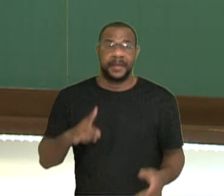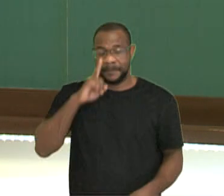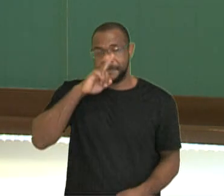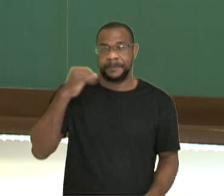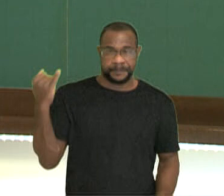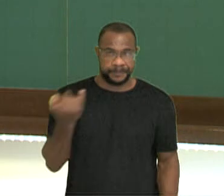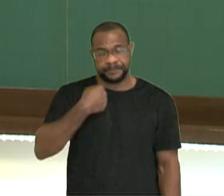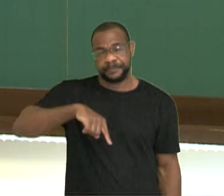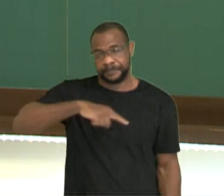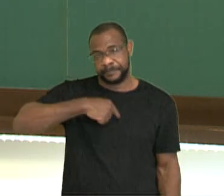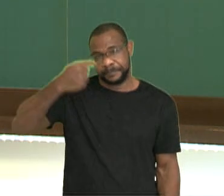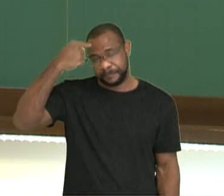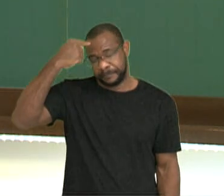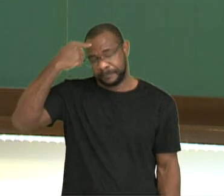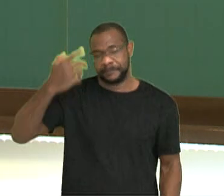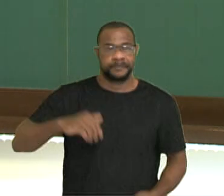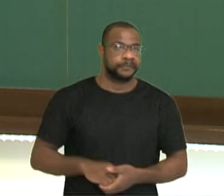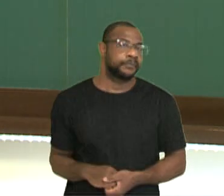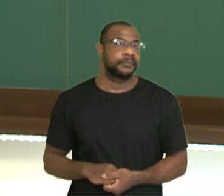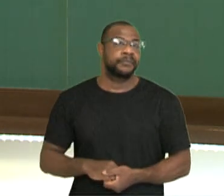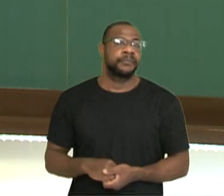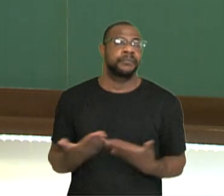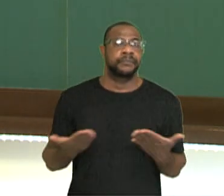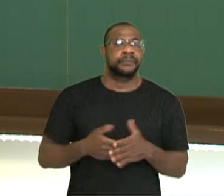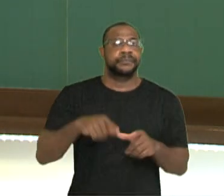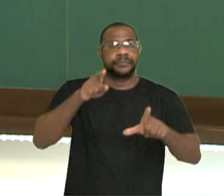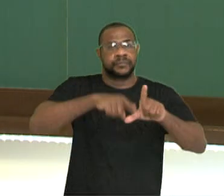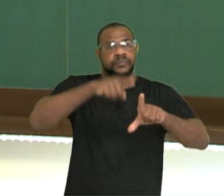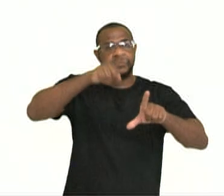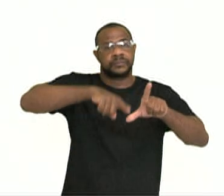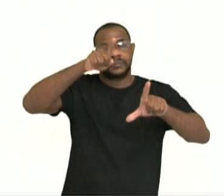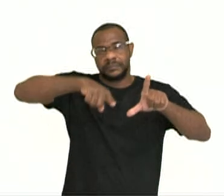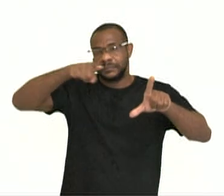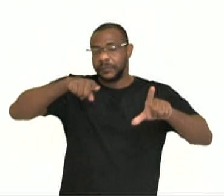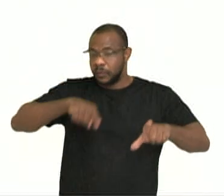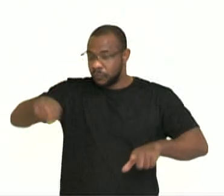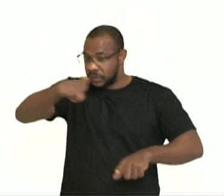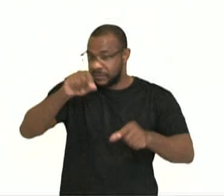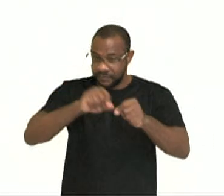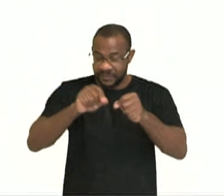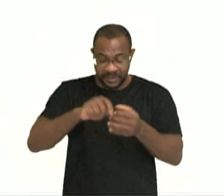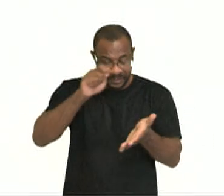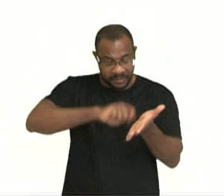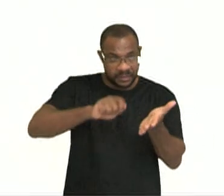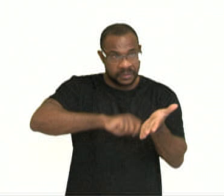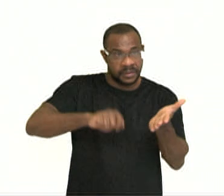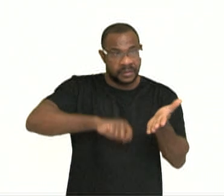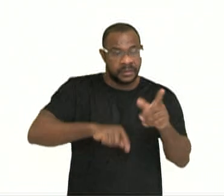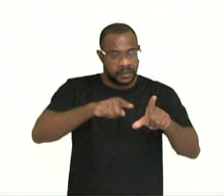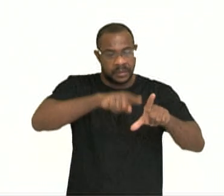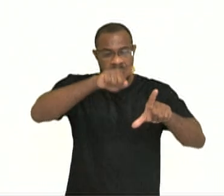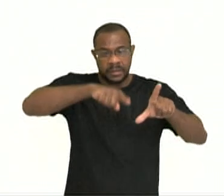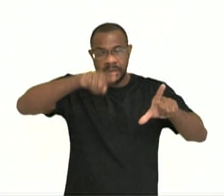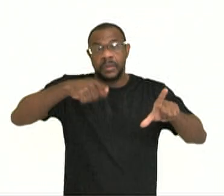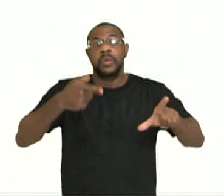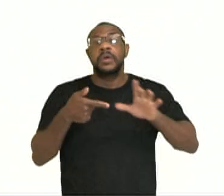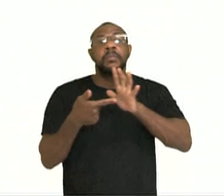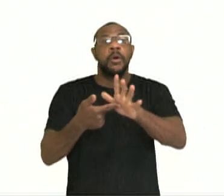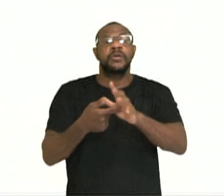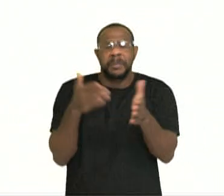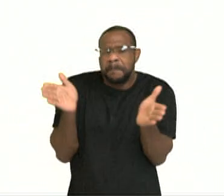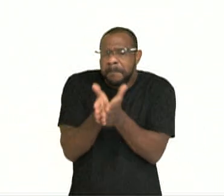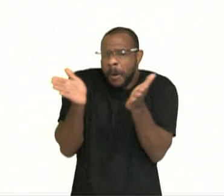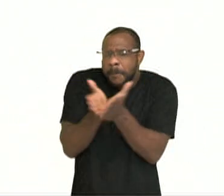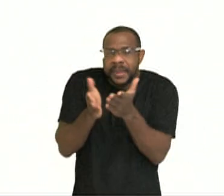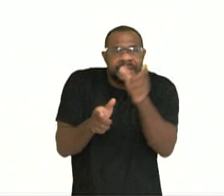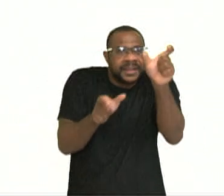importante a gente pensar. Agora vamos partir para a análise de um gráfico. Então, vocês vão escrever ali quais os índices que demonstram a extrema pobreza